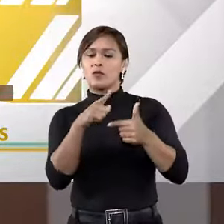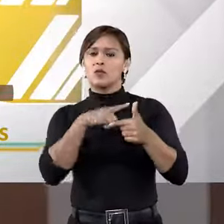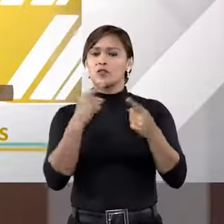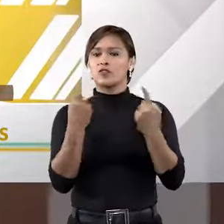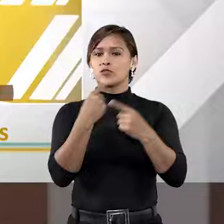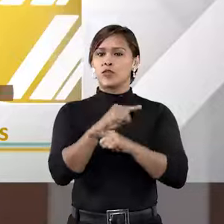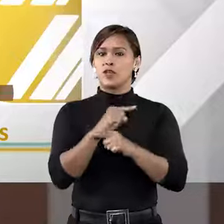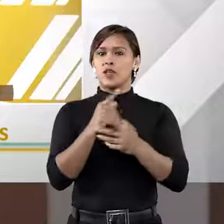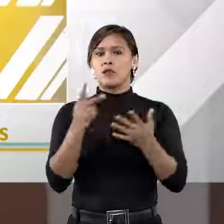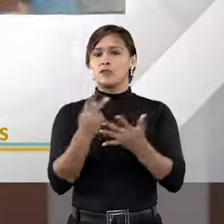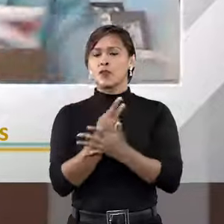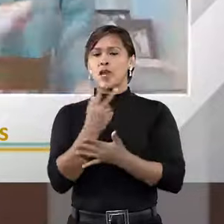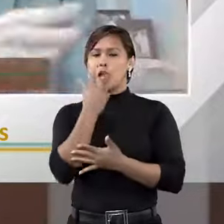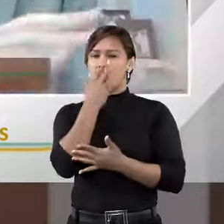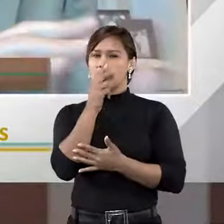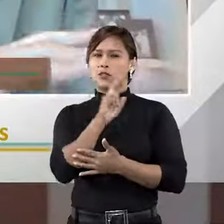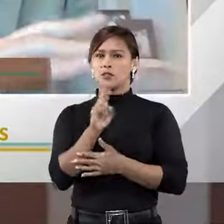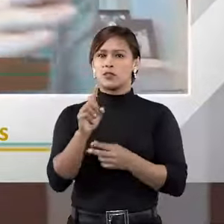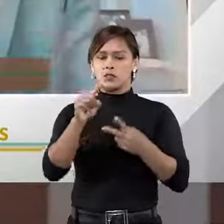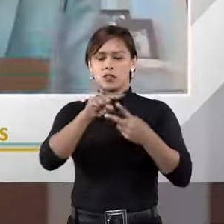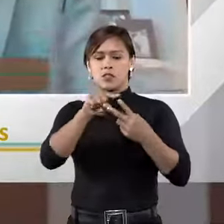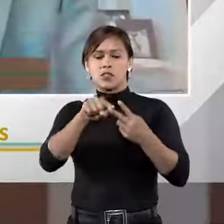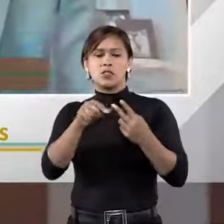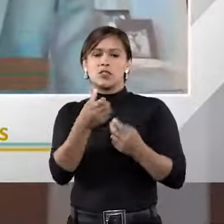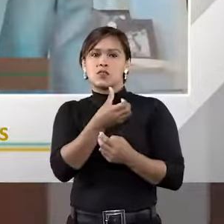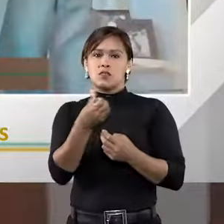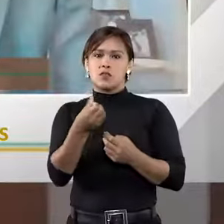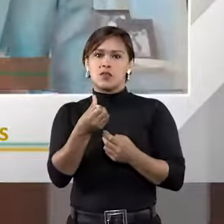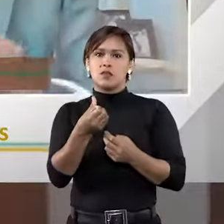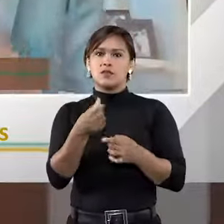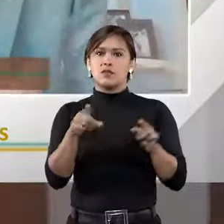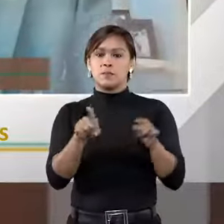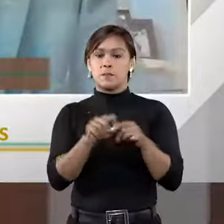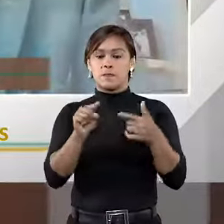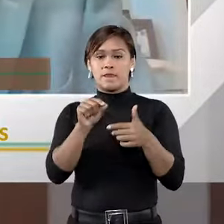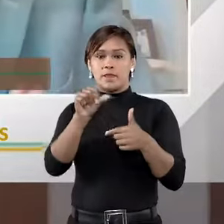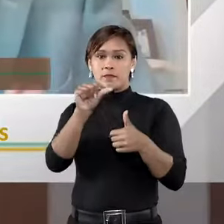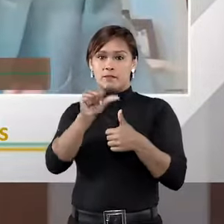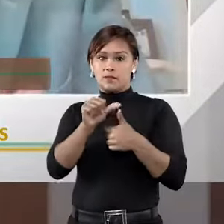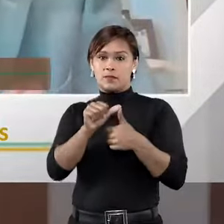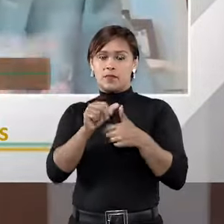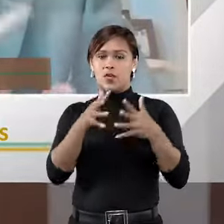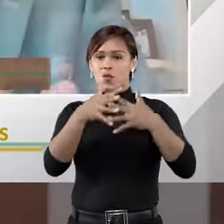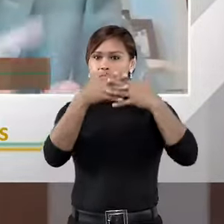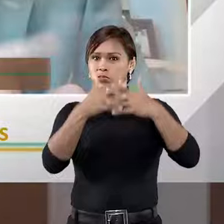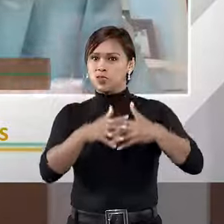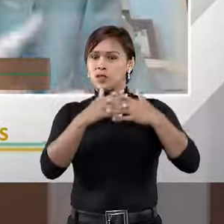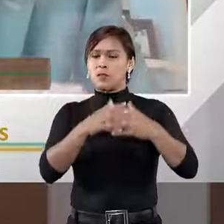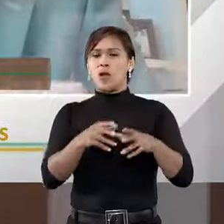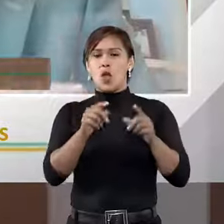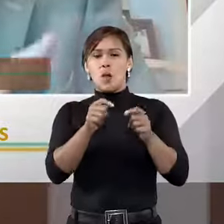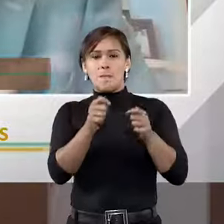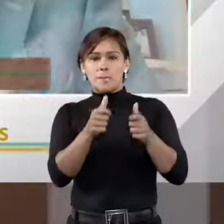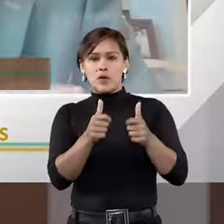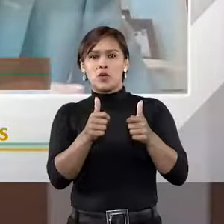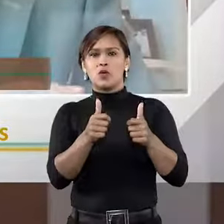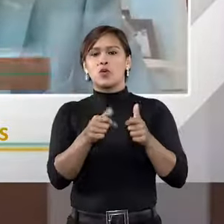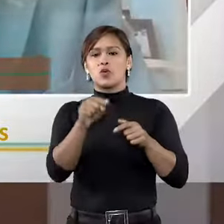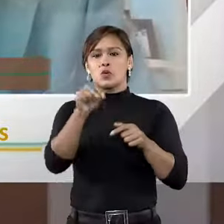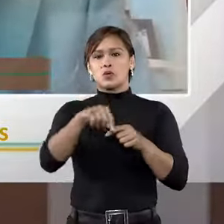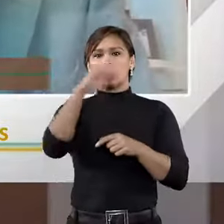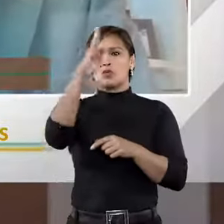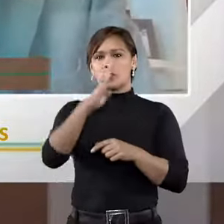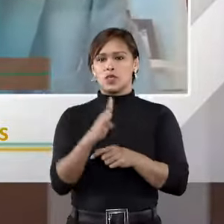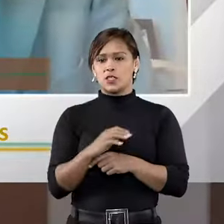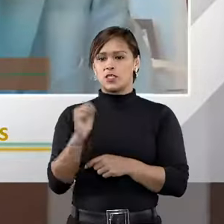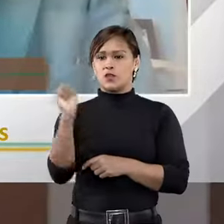divergência, mas acho que não. São cinco ou seis observações esparsas. A primeira, o que atrapalha um pouco o nosso cotejo no Brasil